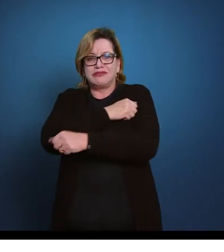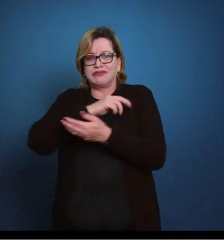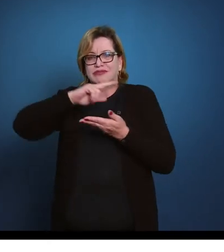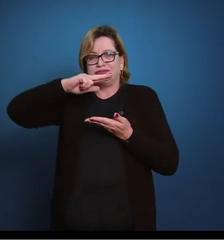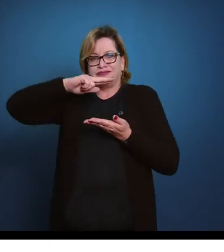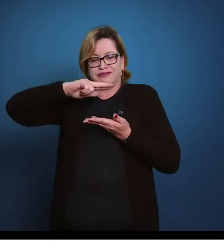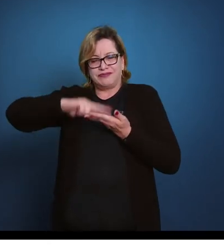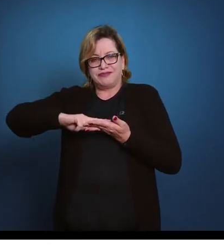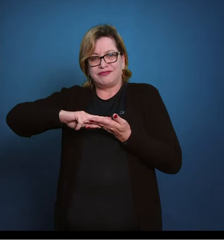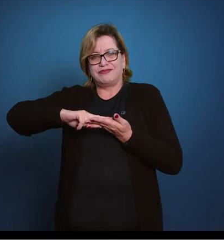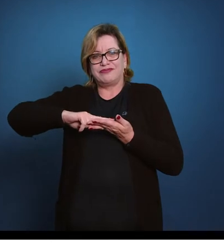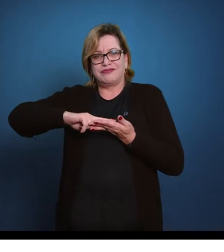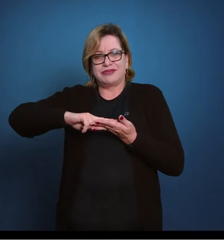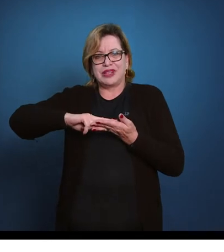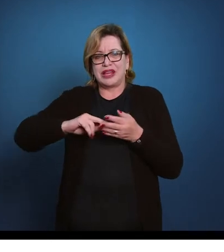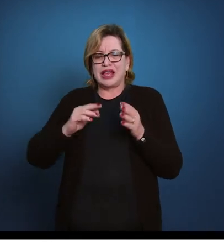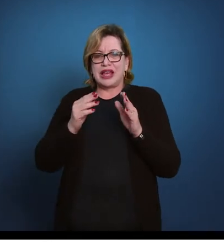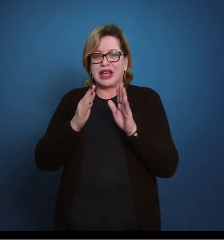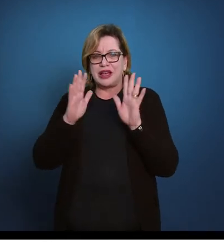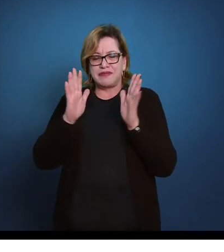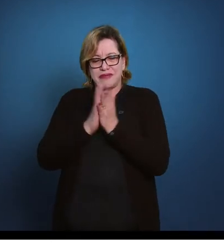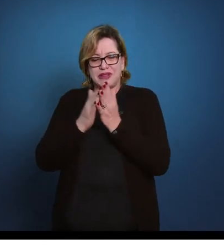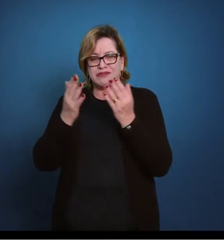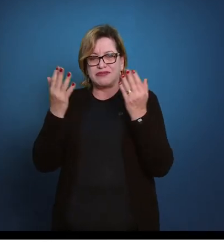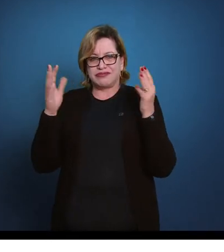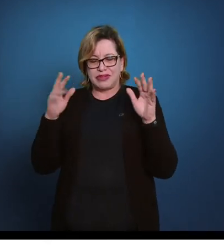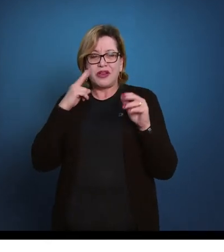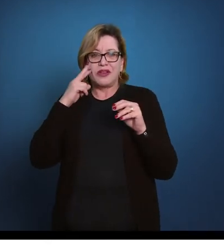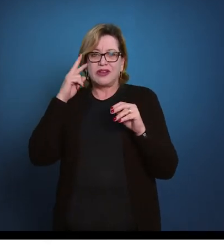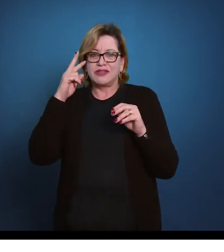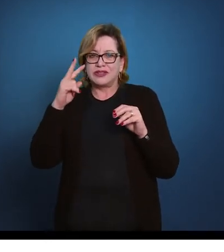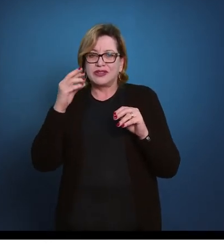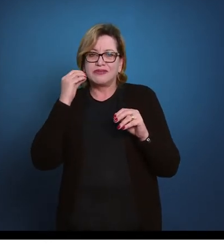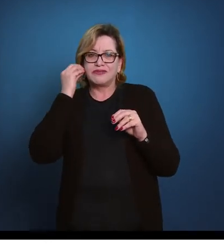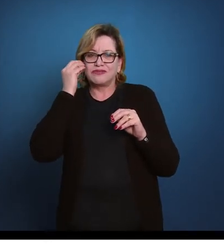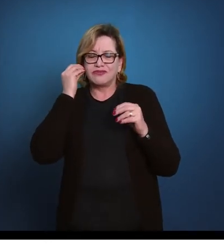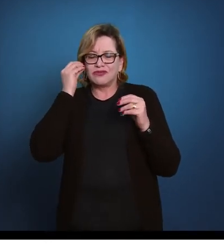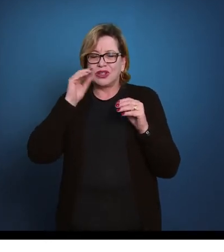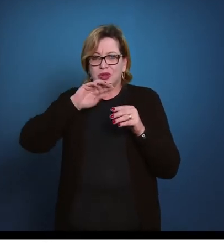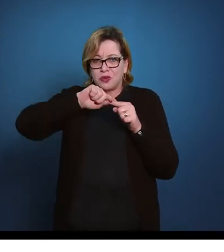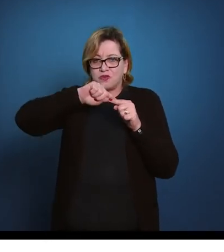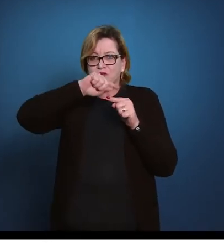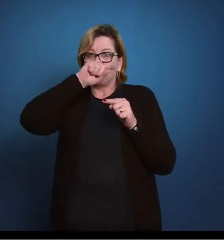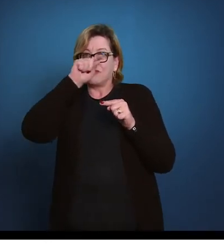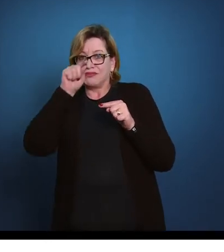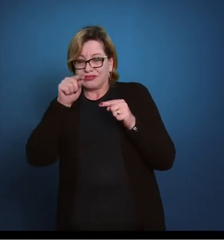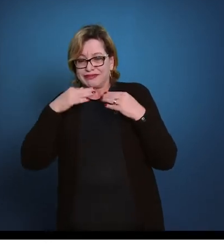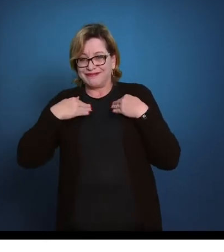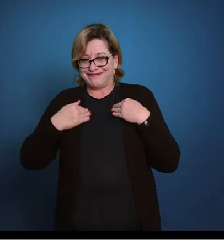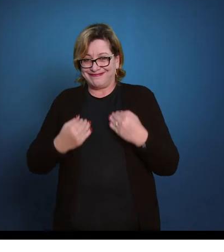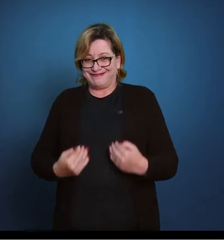as mãos no chão e eles tentam erguer o tronco.